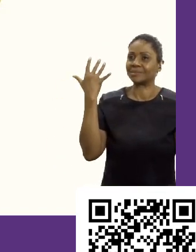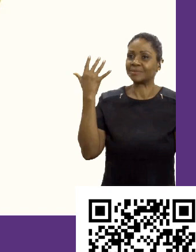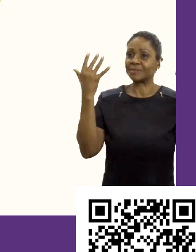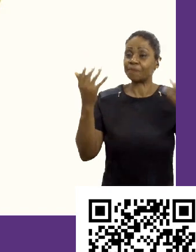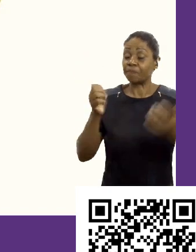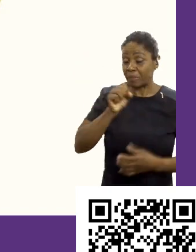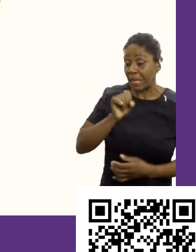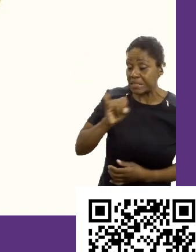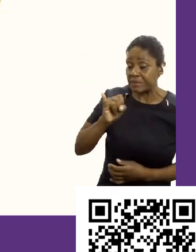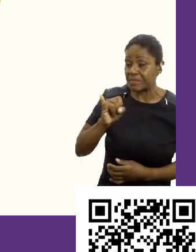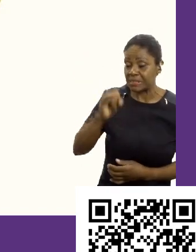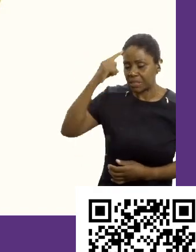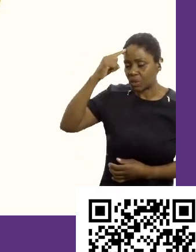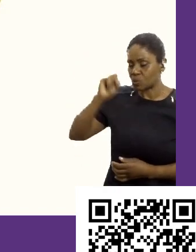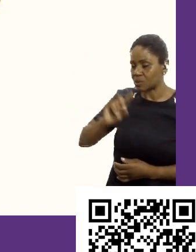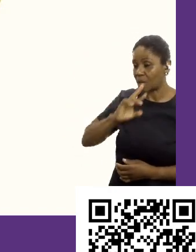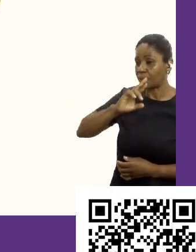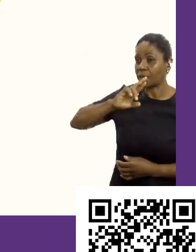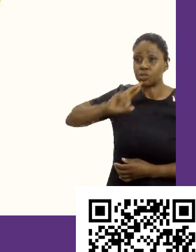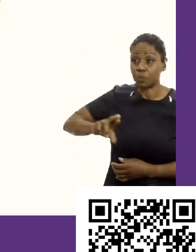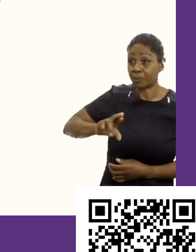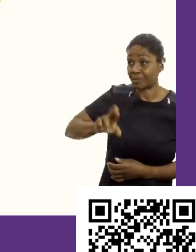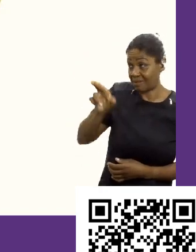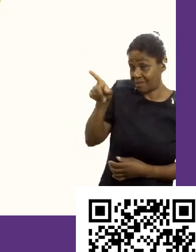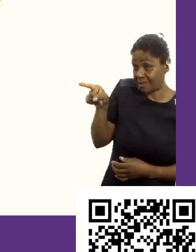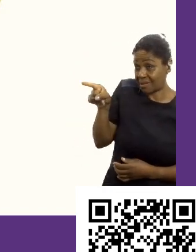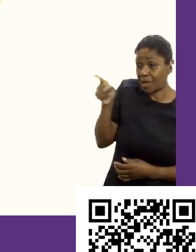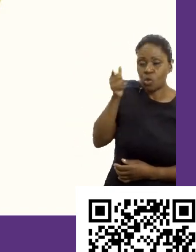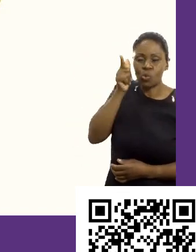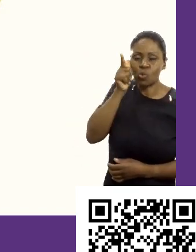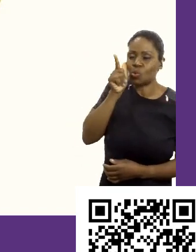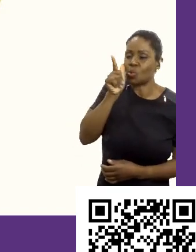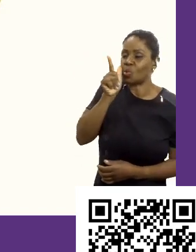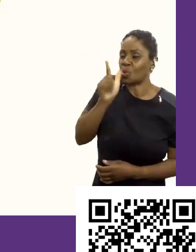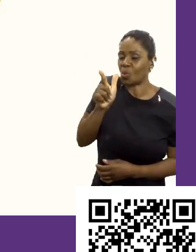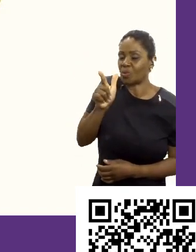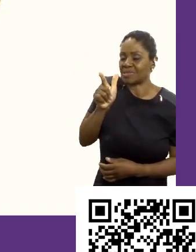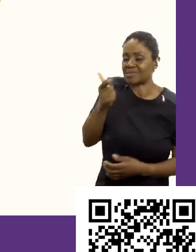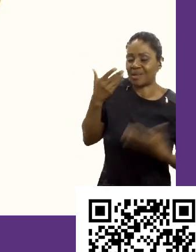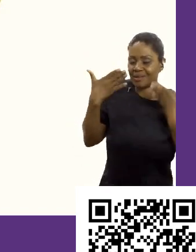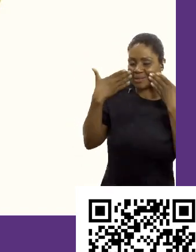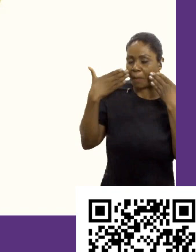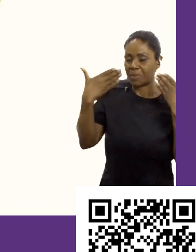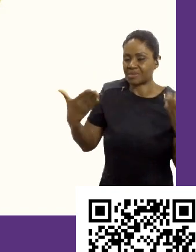Se você não sabe responder isso aqui, você não vai conseguir se vender para ninguém.